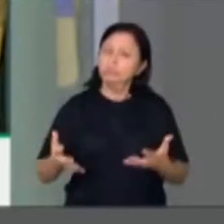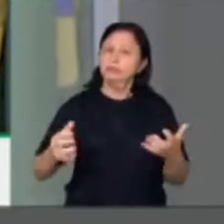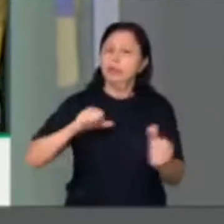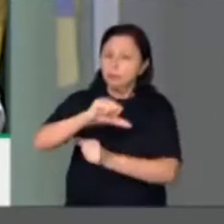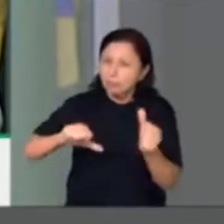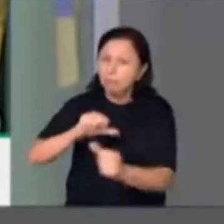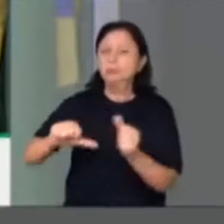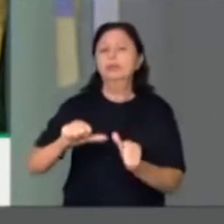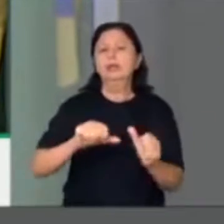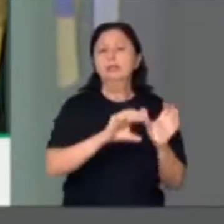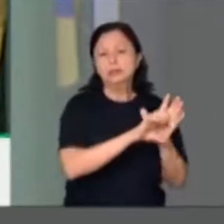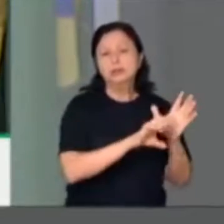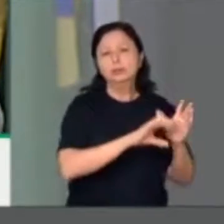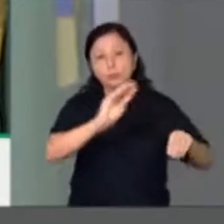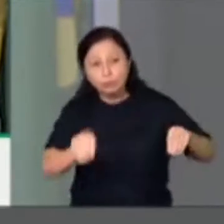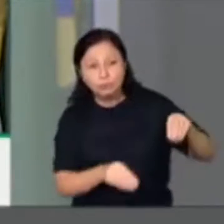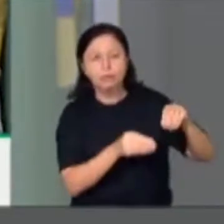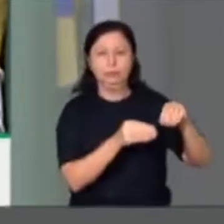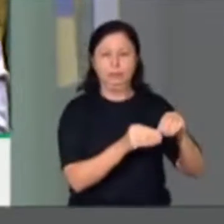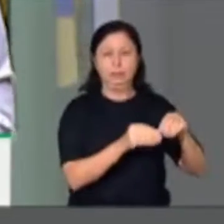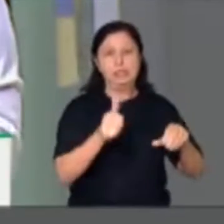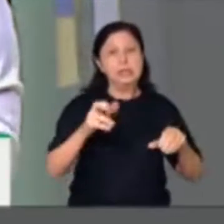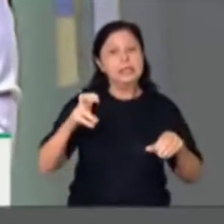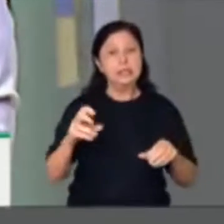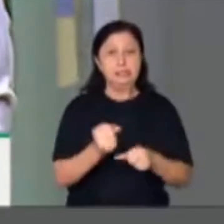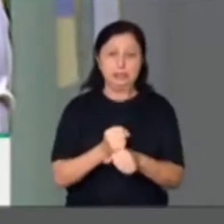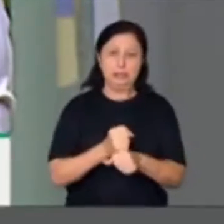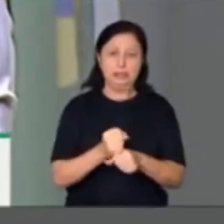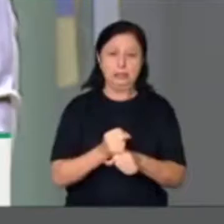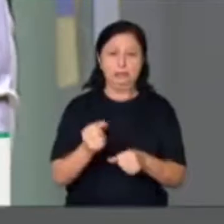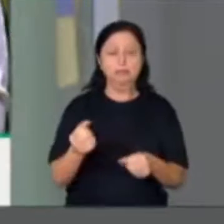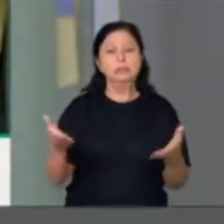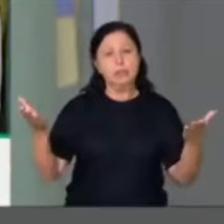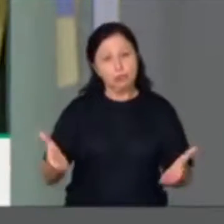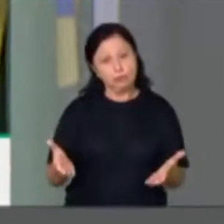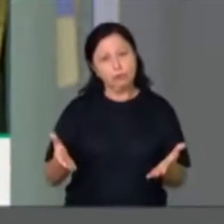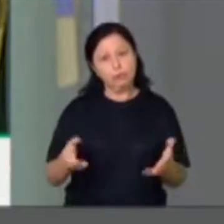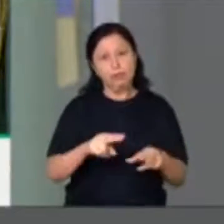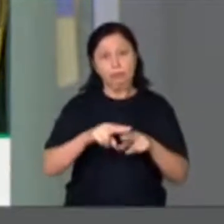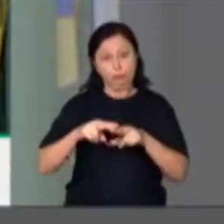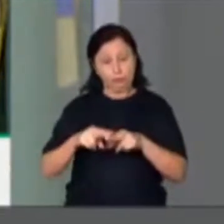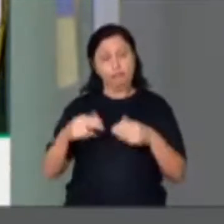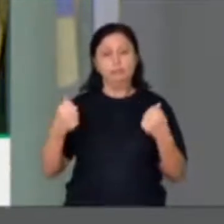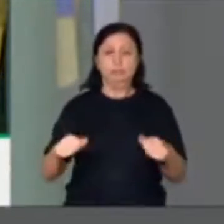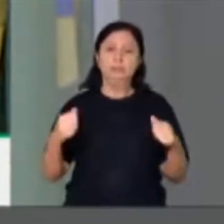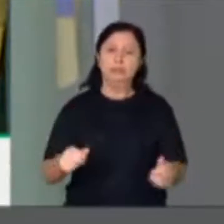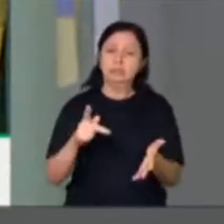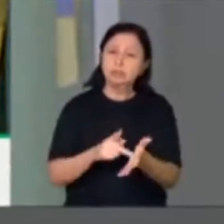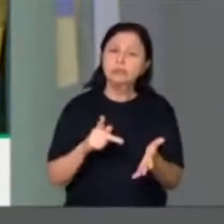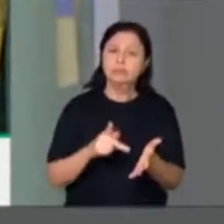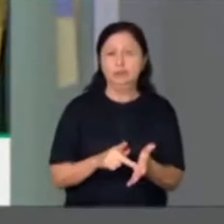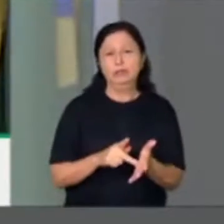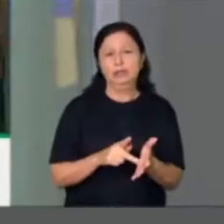estatuto do idoso que neste ano completou seus 15 anos ou que algumas delas precisam absolutamente ser